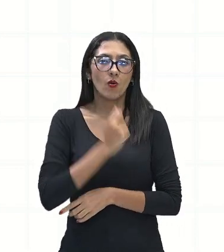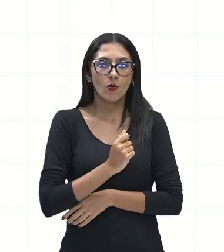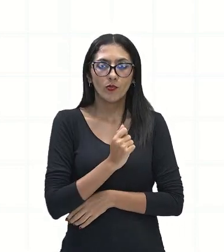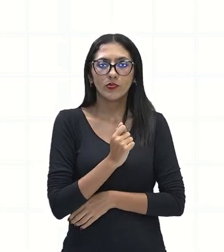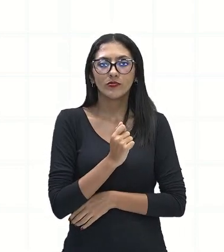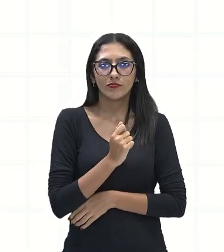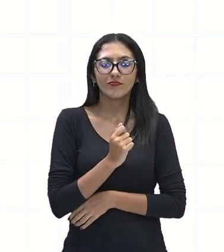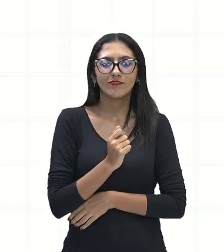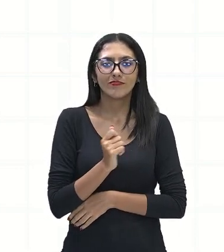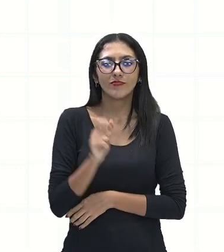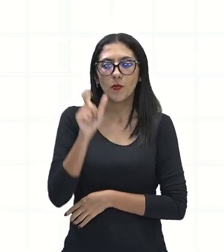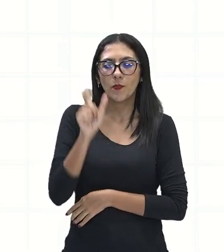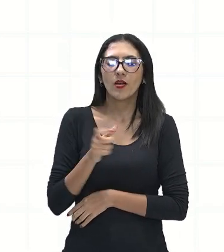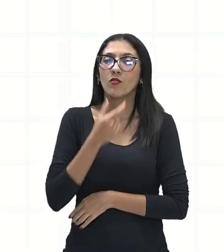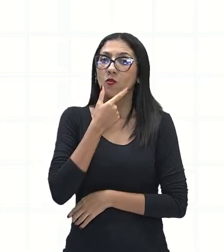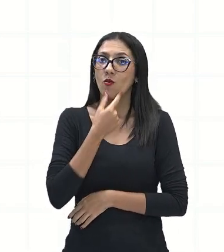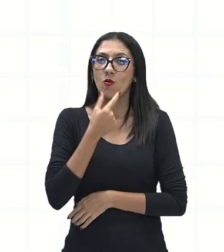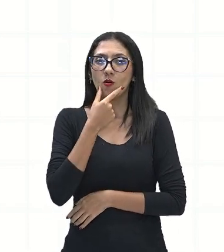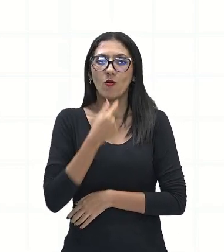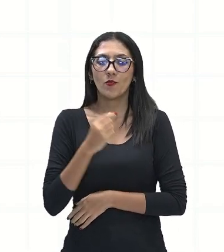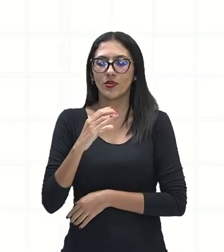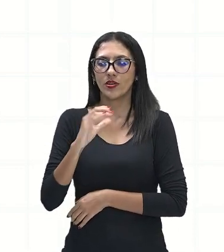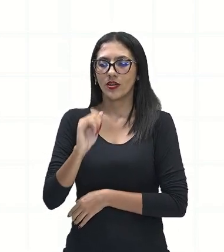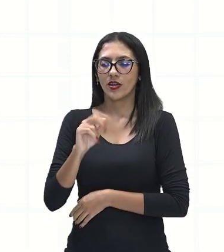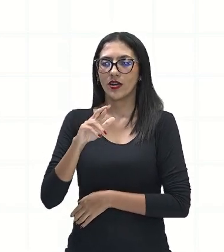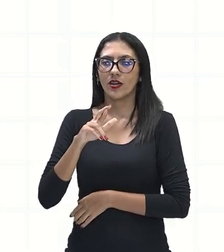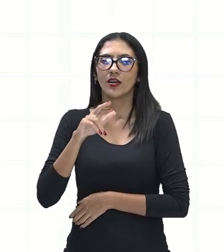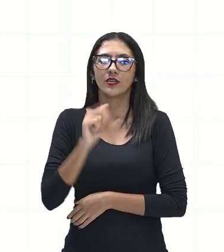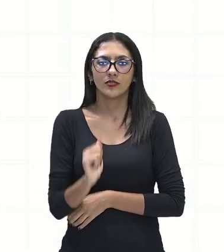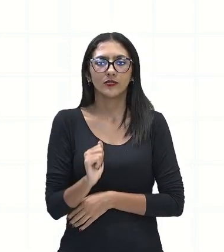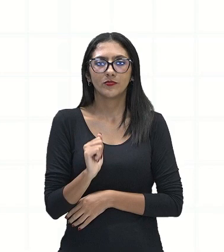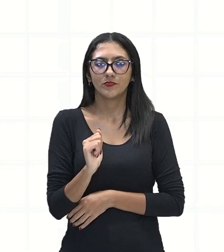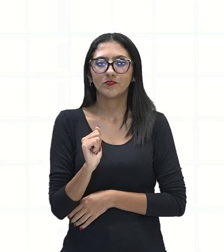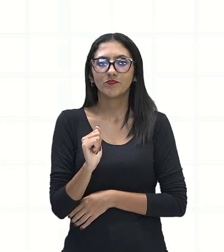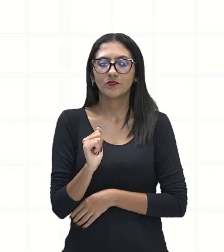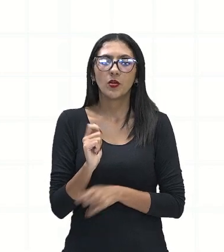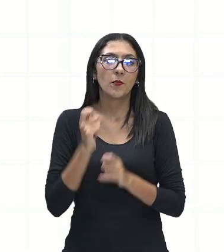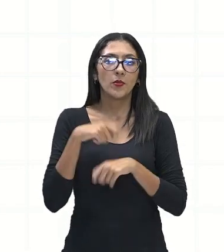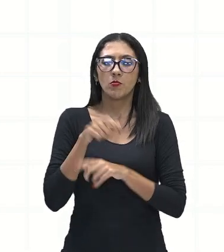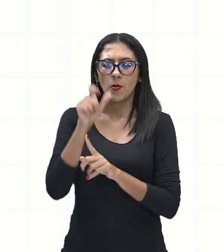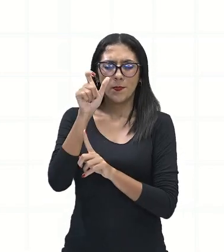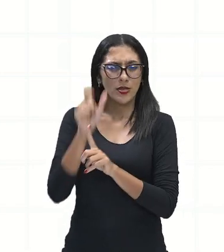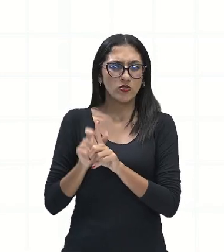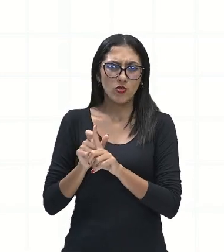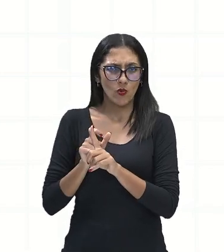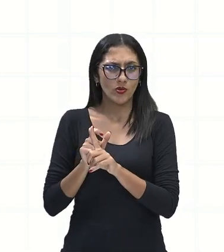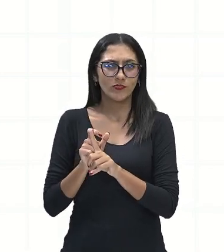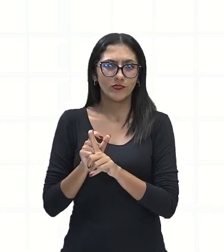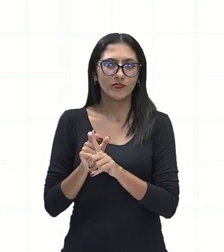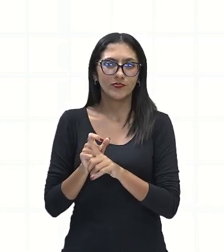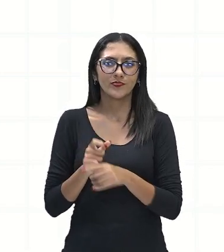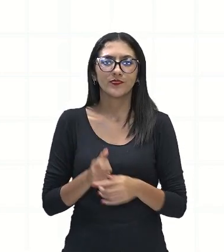De ser um homem. De ser um rapaz. De ser uma pessoa, né?